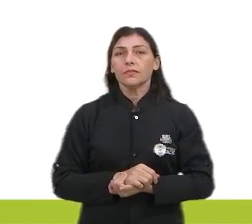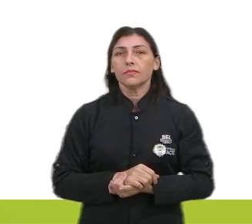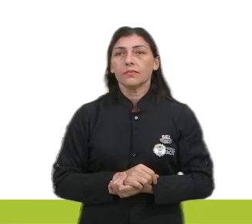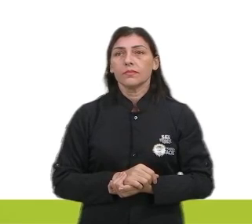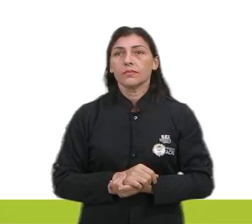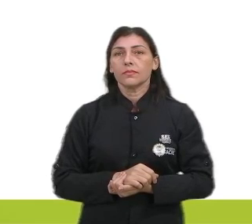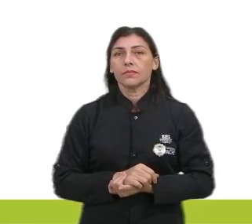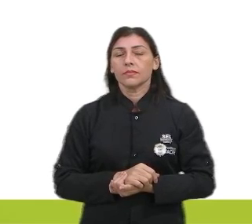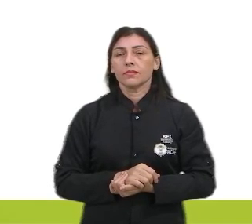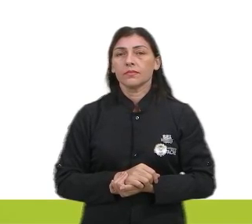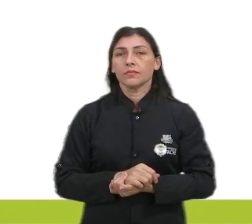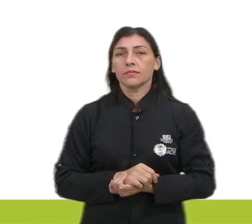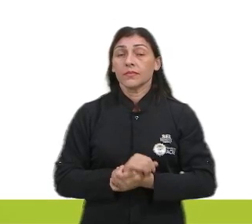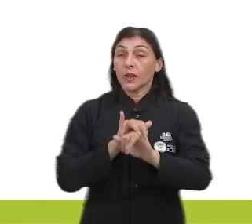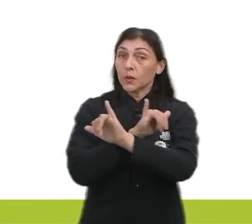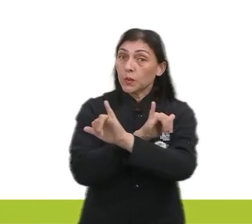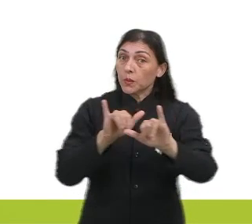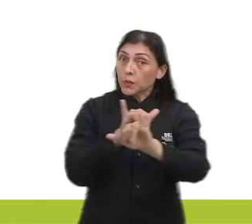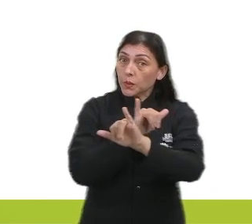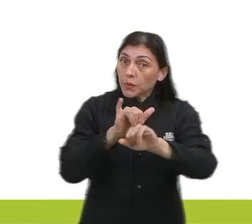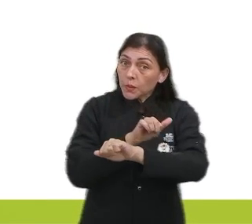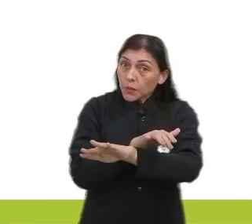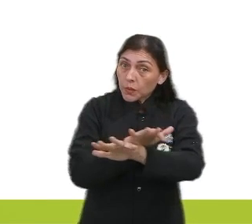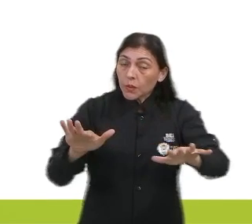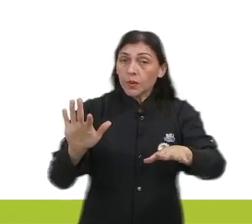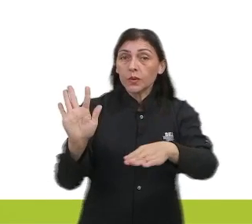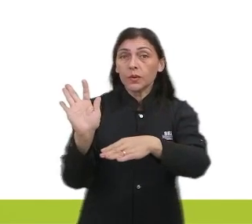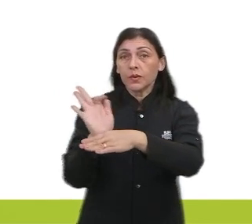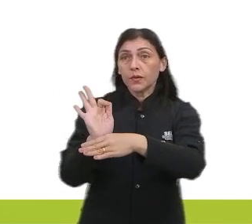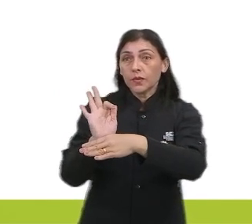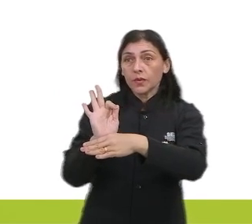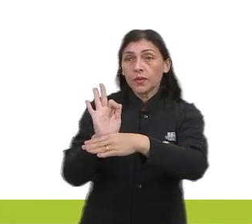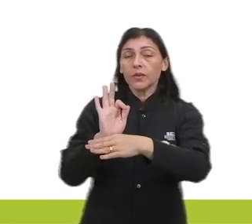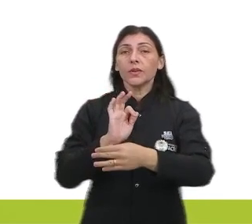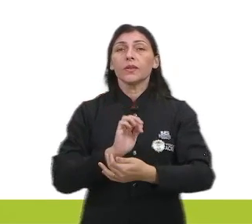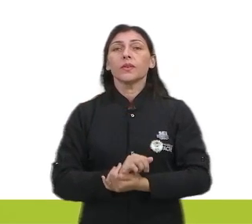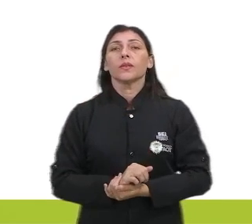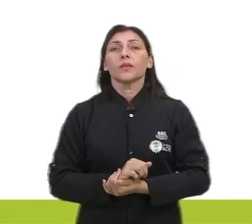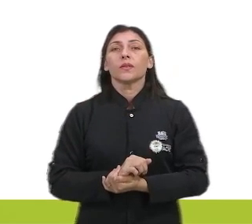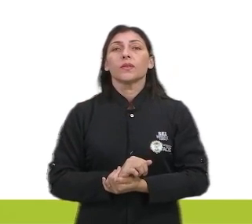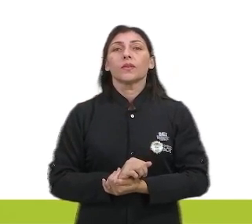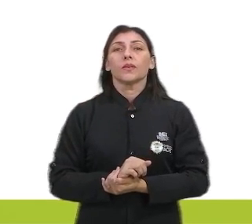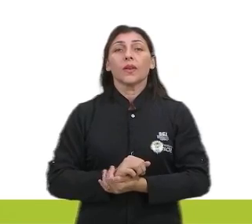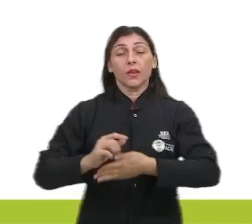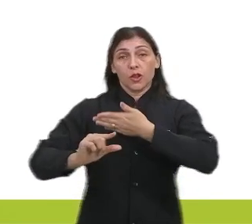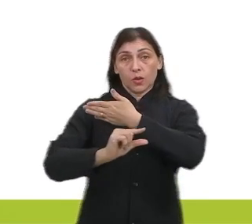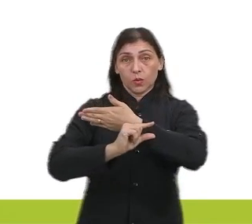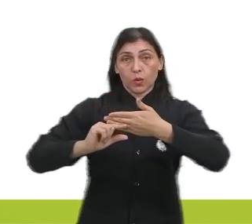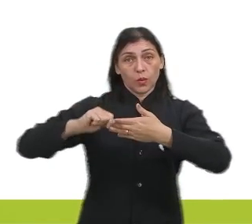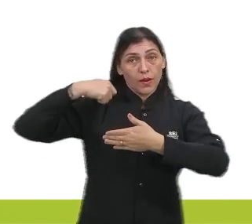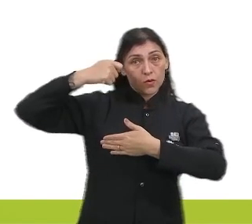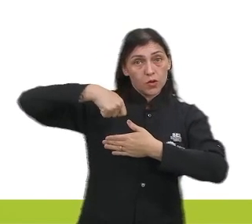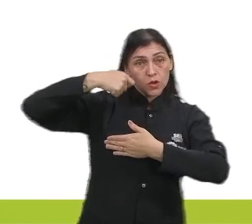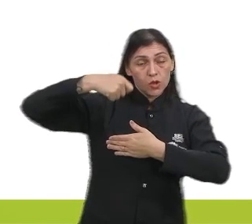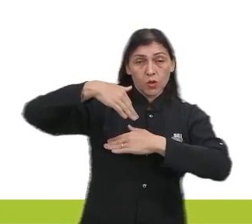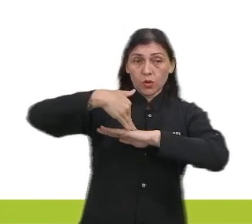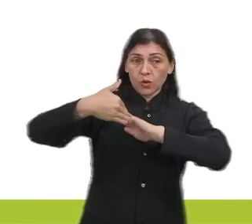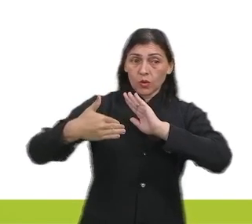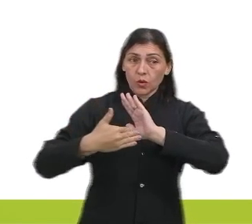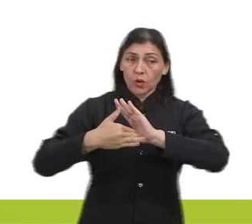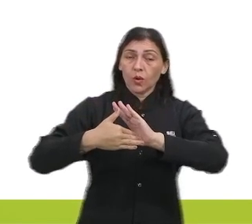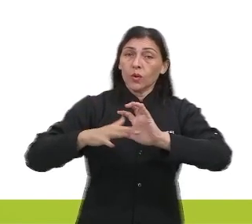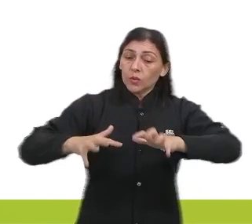E aí, essa difusão, né? De filmes, né? De autor, conteúdo artístico. Ou seja, todas as